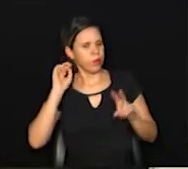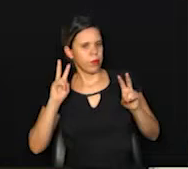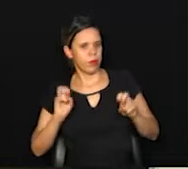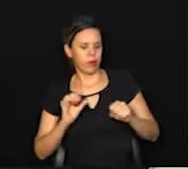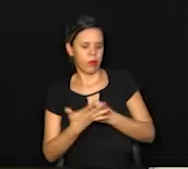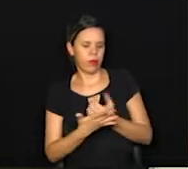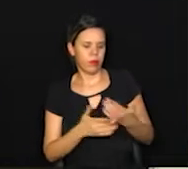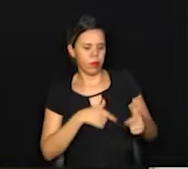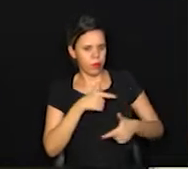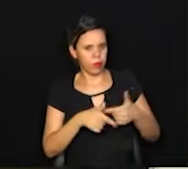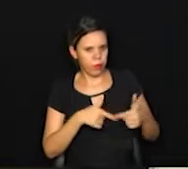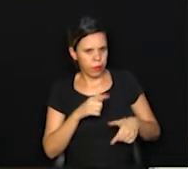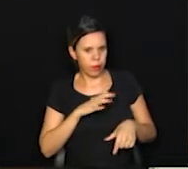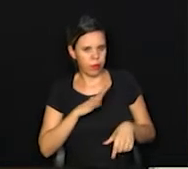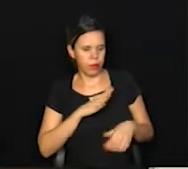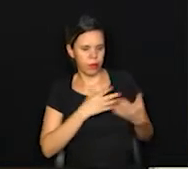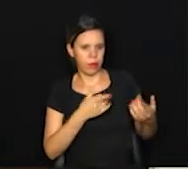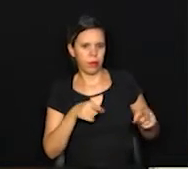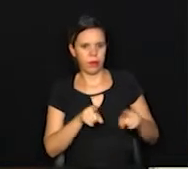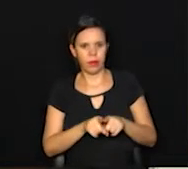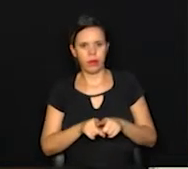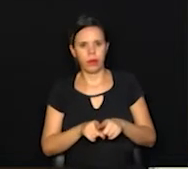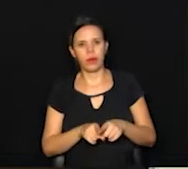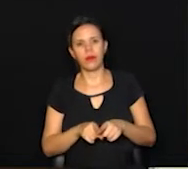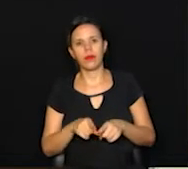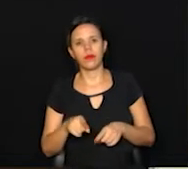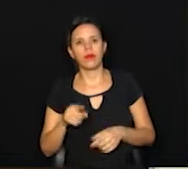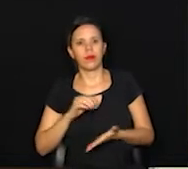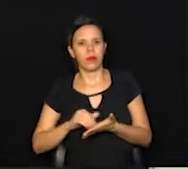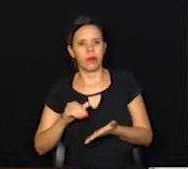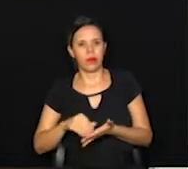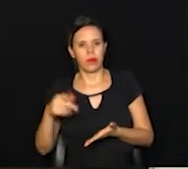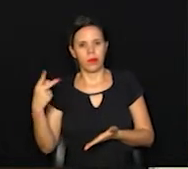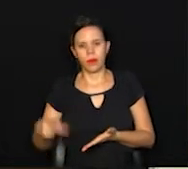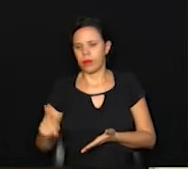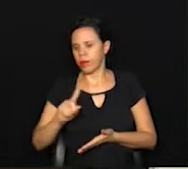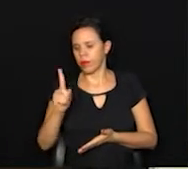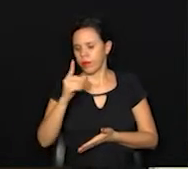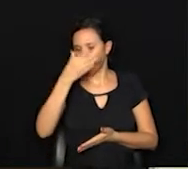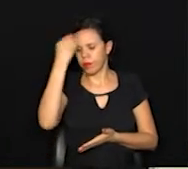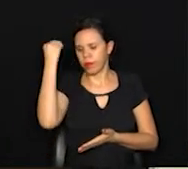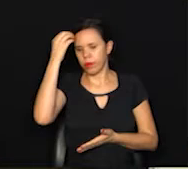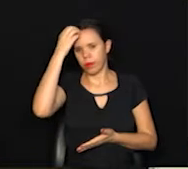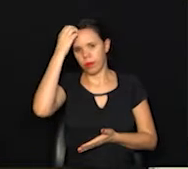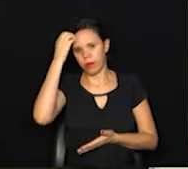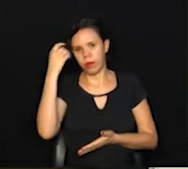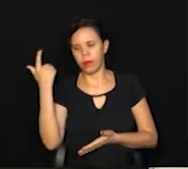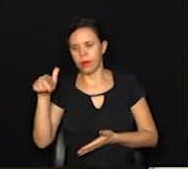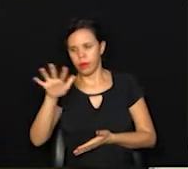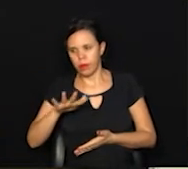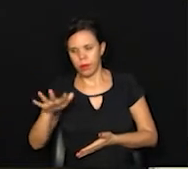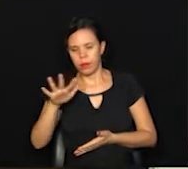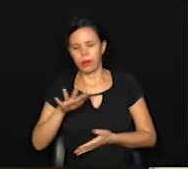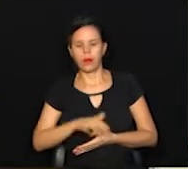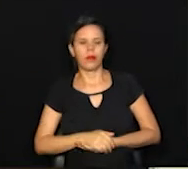do Covid-19 na nossa cidade, mas ele, através do seu secretariado, não esqueceu das outras